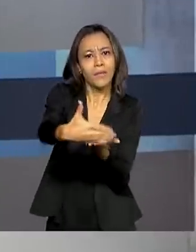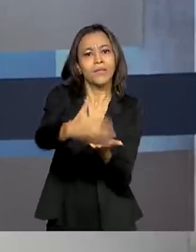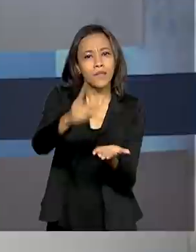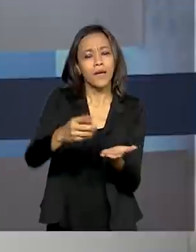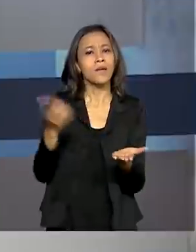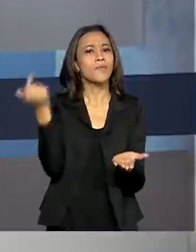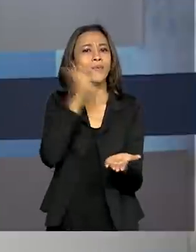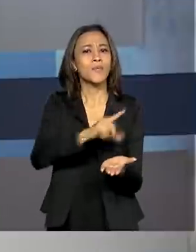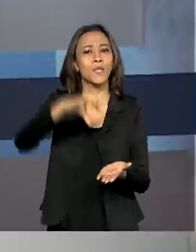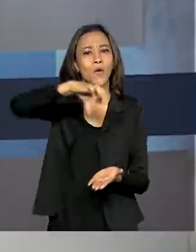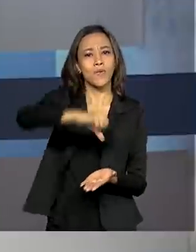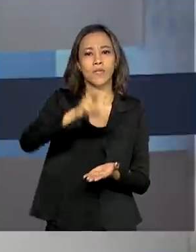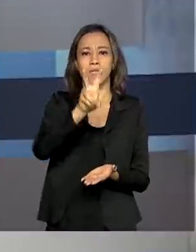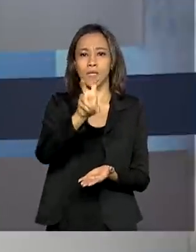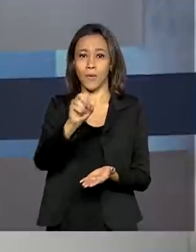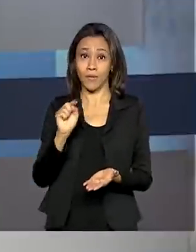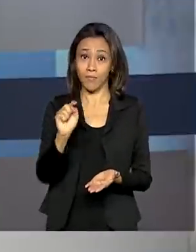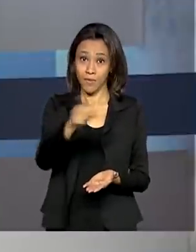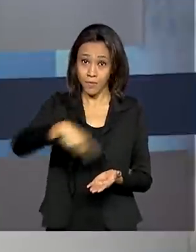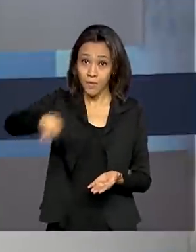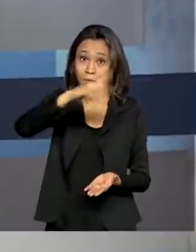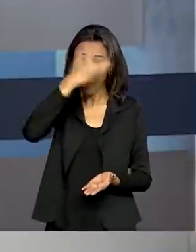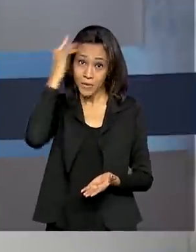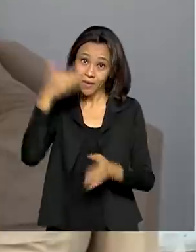950 mil pessoas.